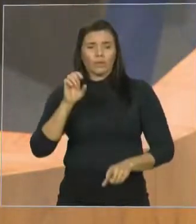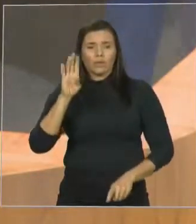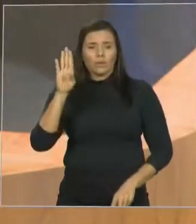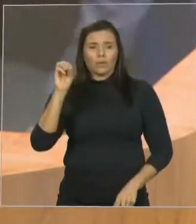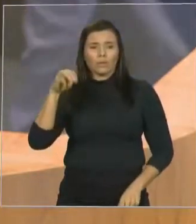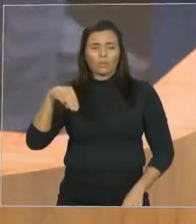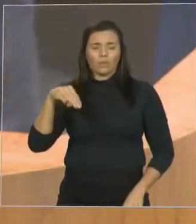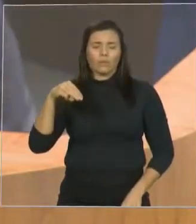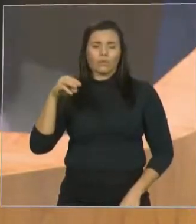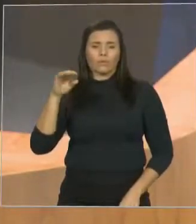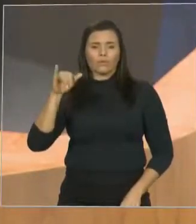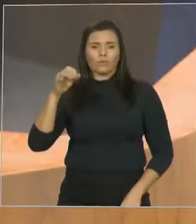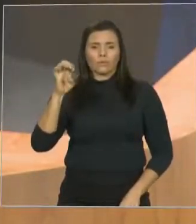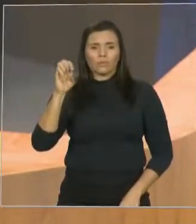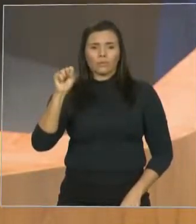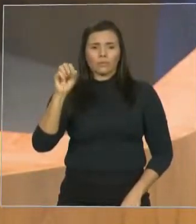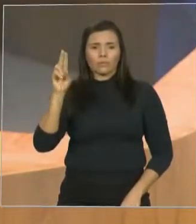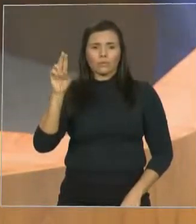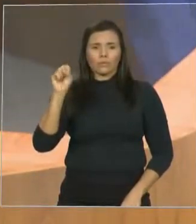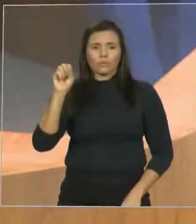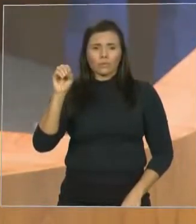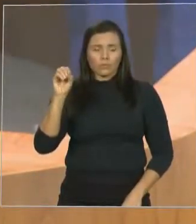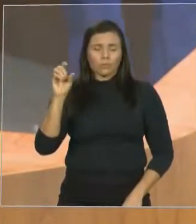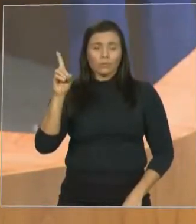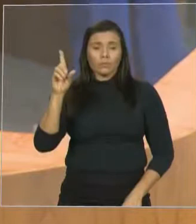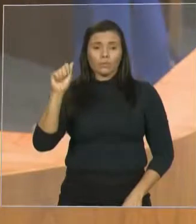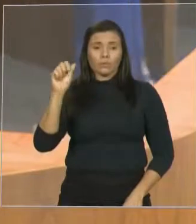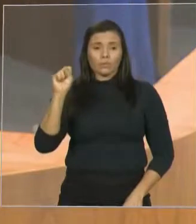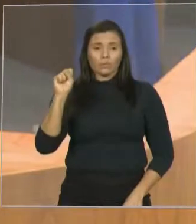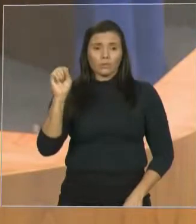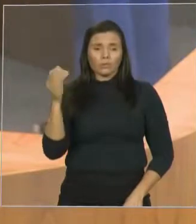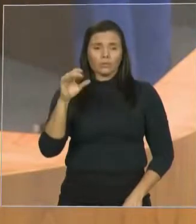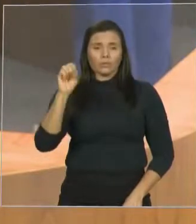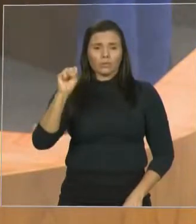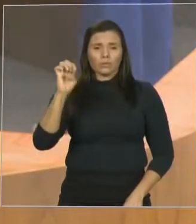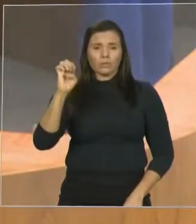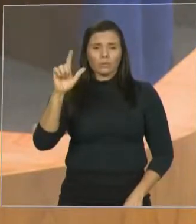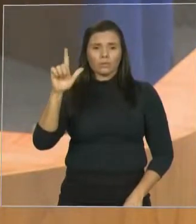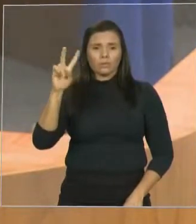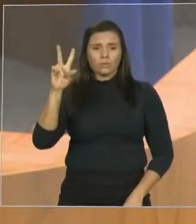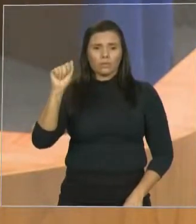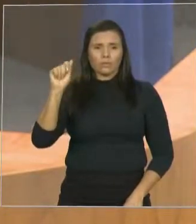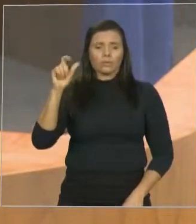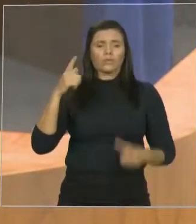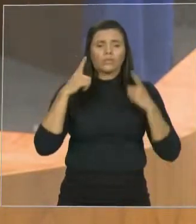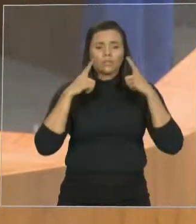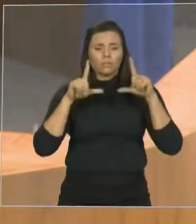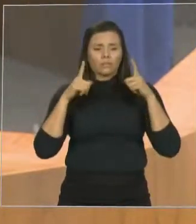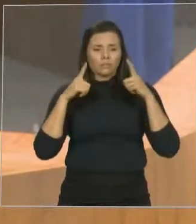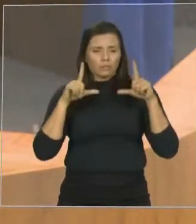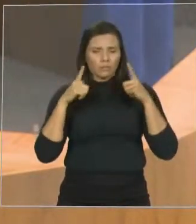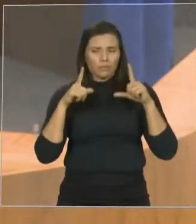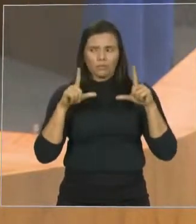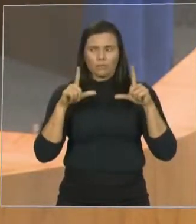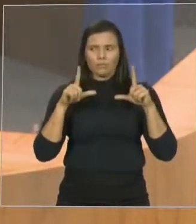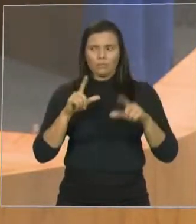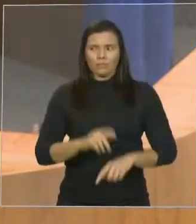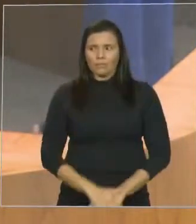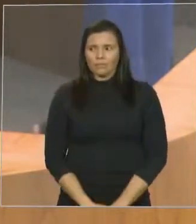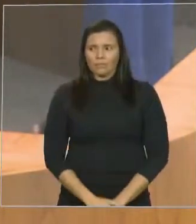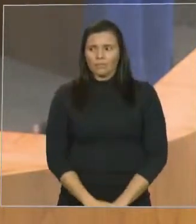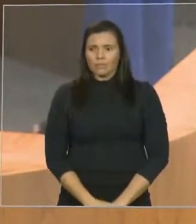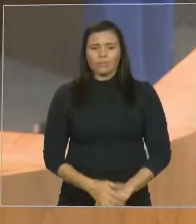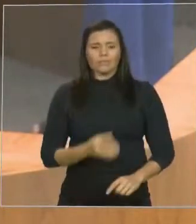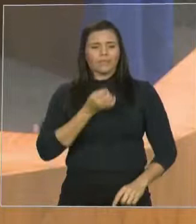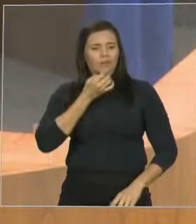Luzia. Primeiramente, em Bom Jesus das Selvas, nós tivemos a oportunidade de acompanhar